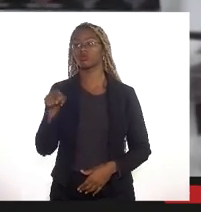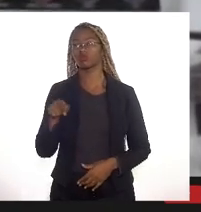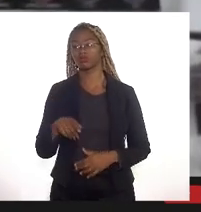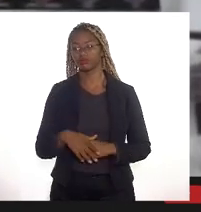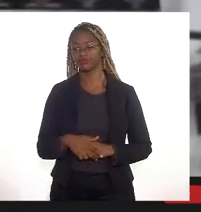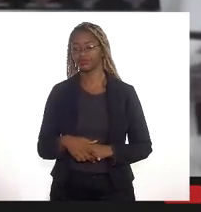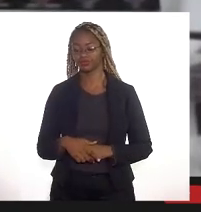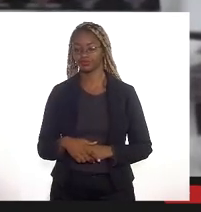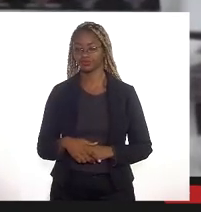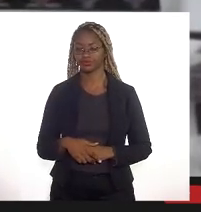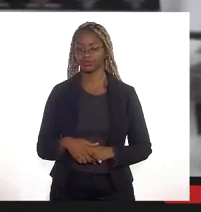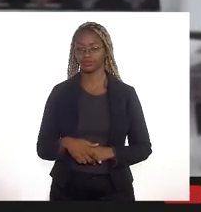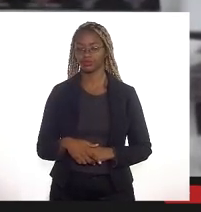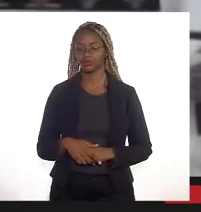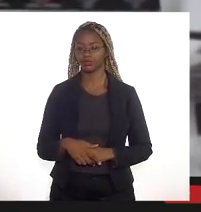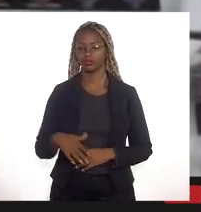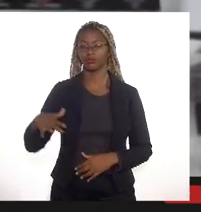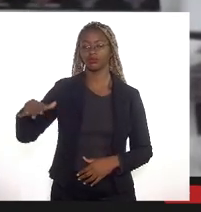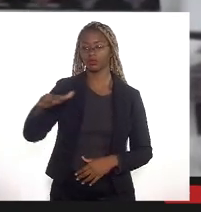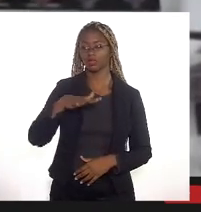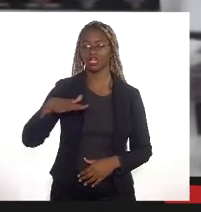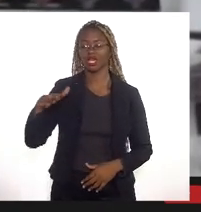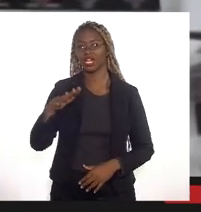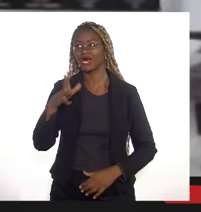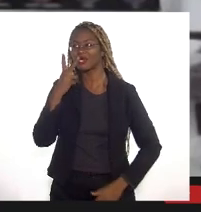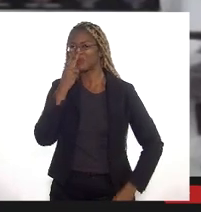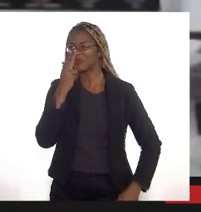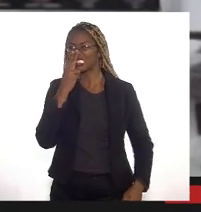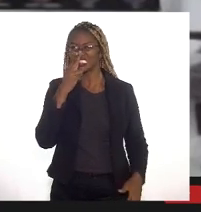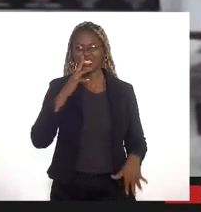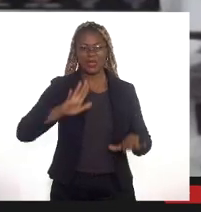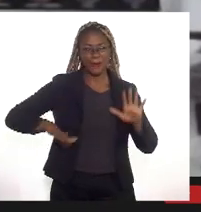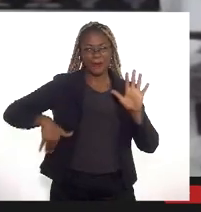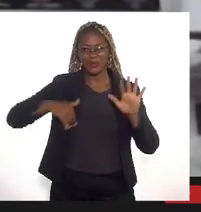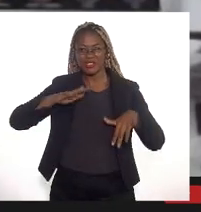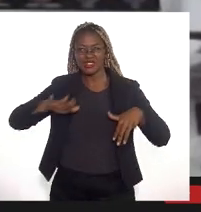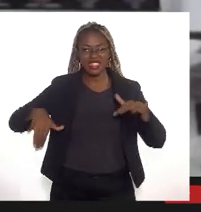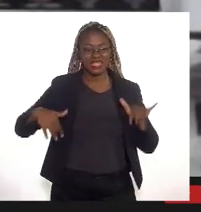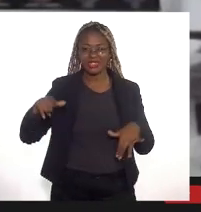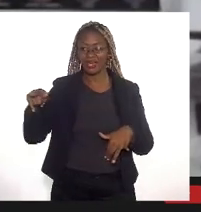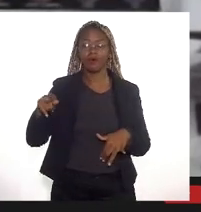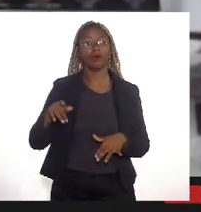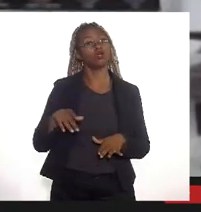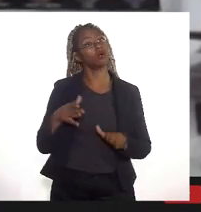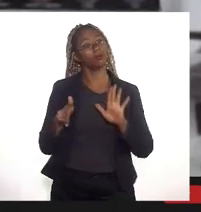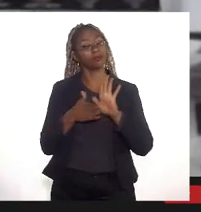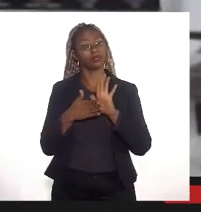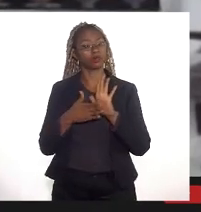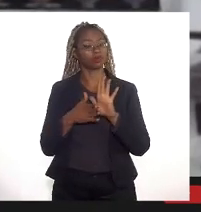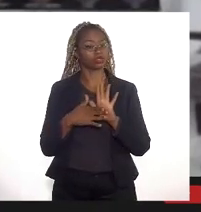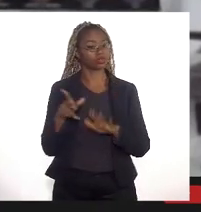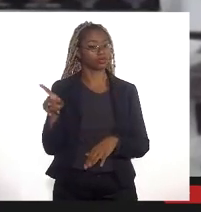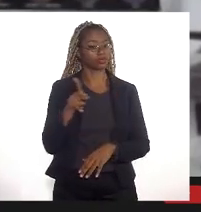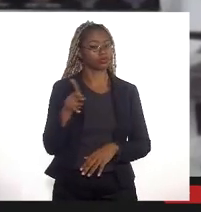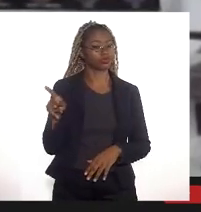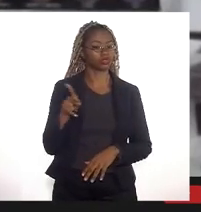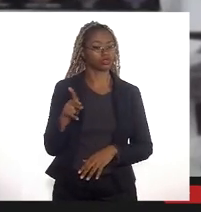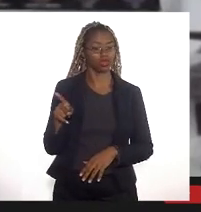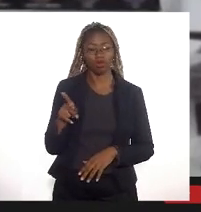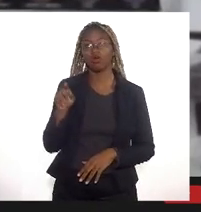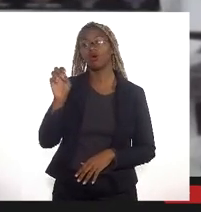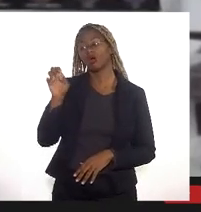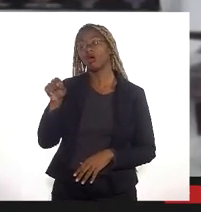realmente uma área de piscinão naquela região ali de bacia a proposta que o professor Canedo tem é um